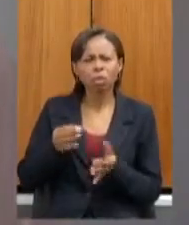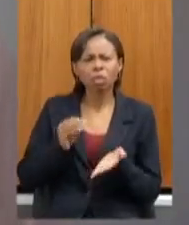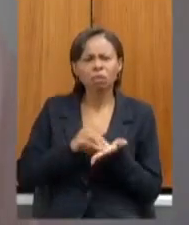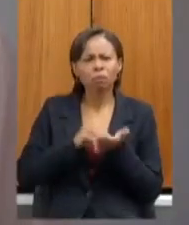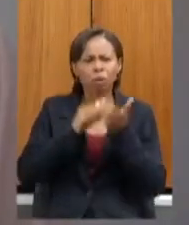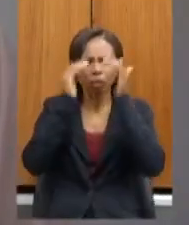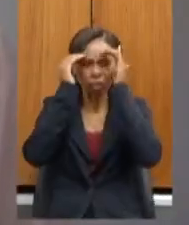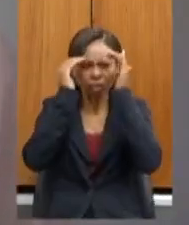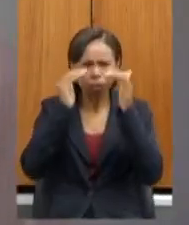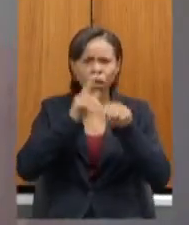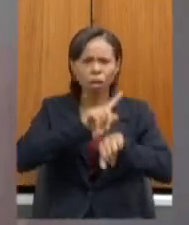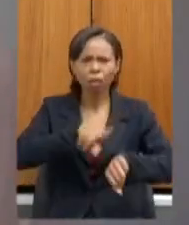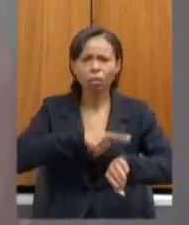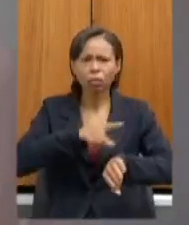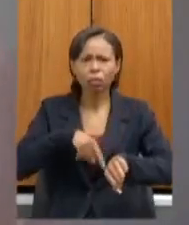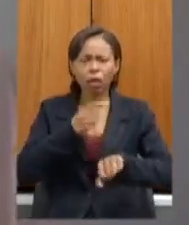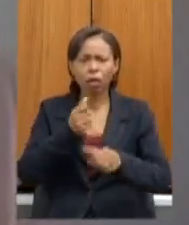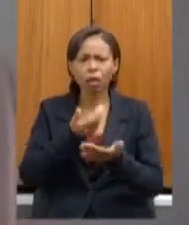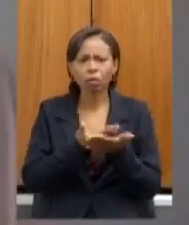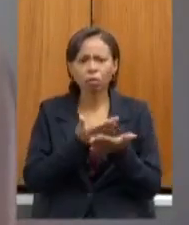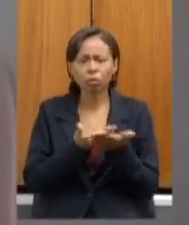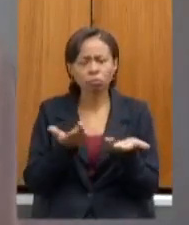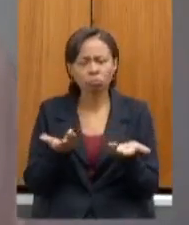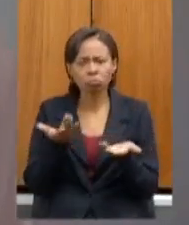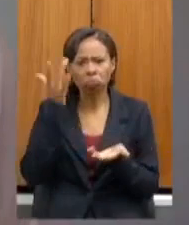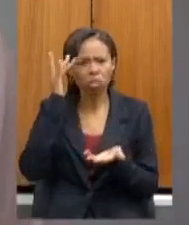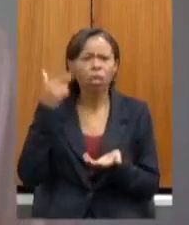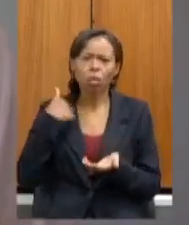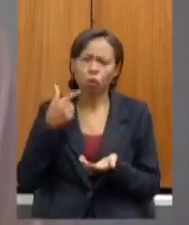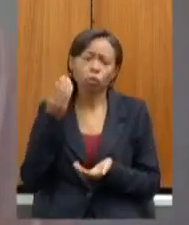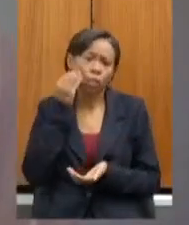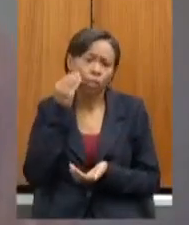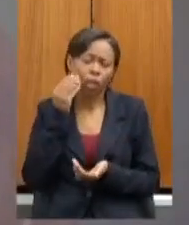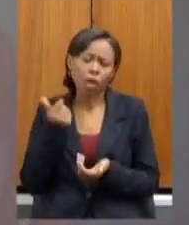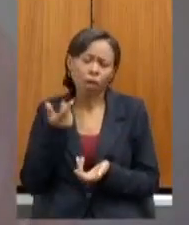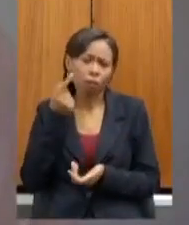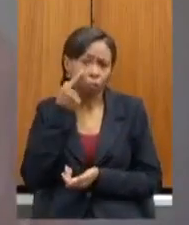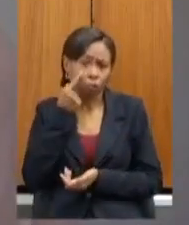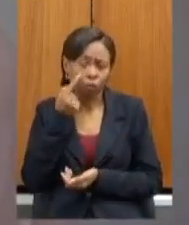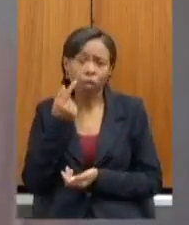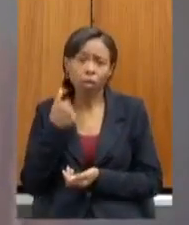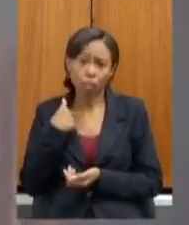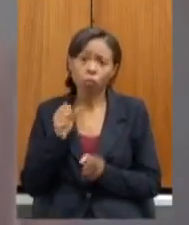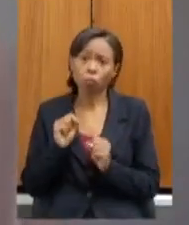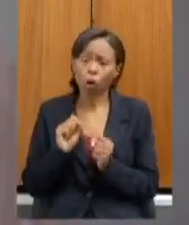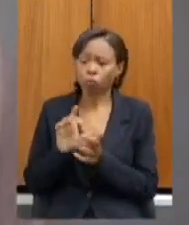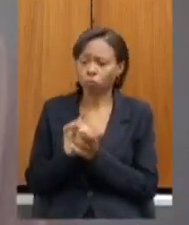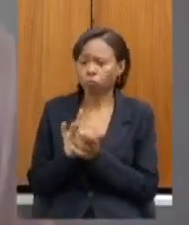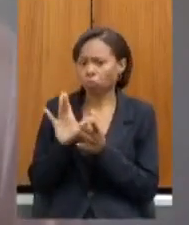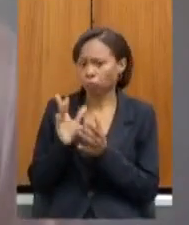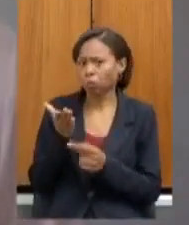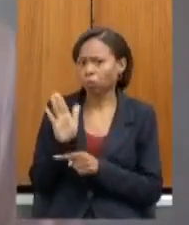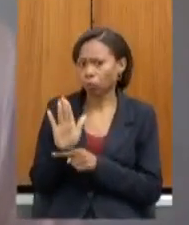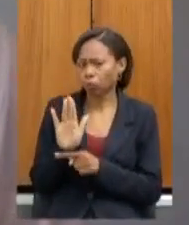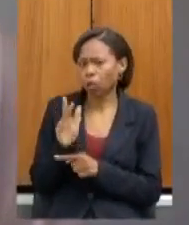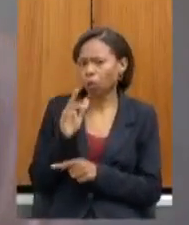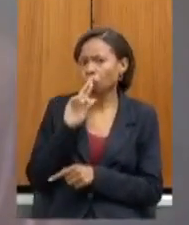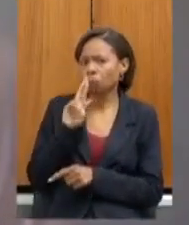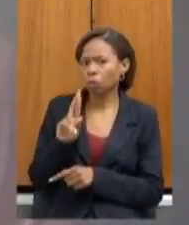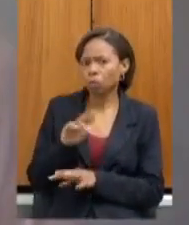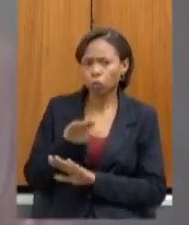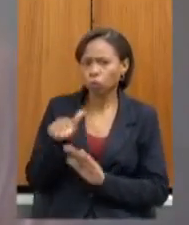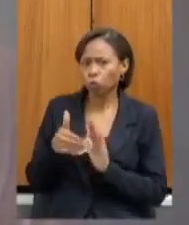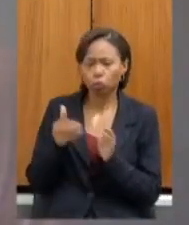mas vou de qualquer forma buscar esse ofício e me prontifico deputada a prestar todos esses esclarecimentos a